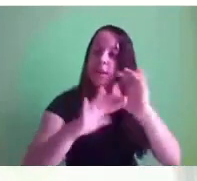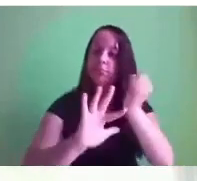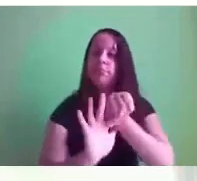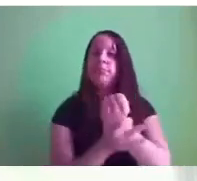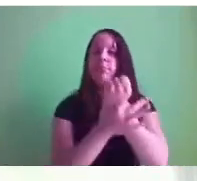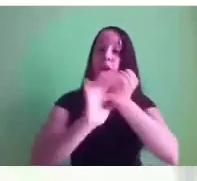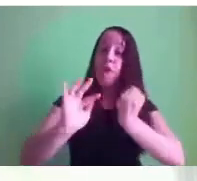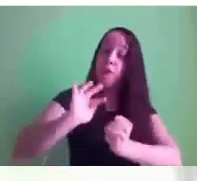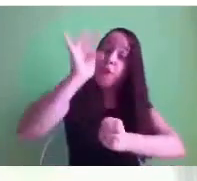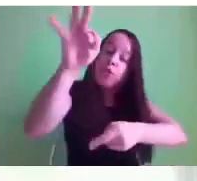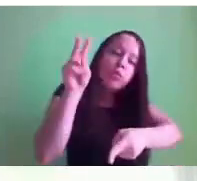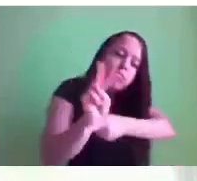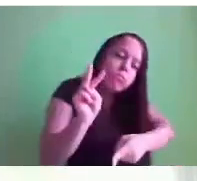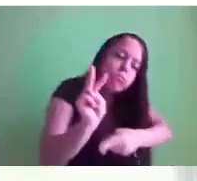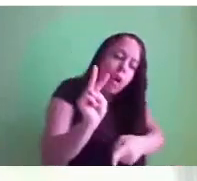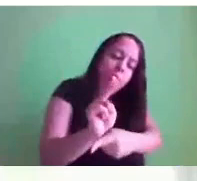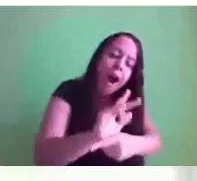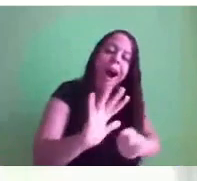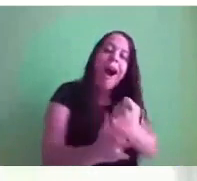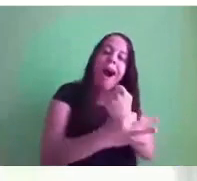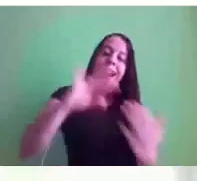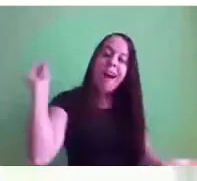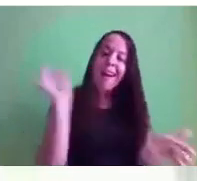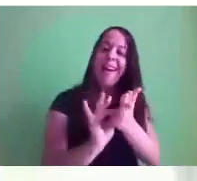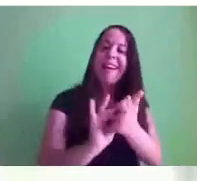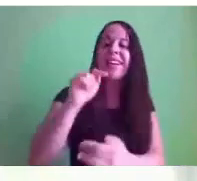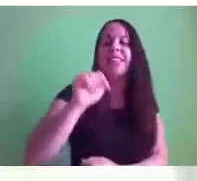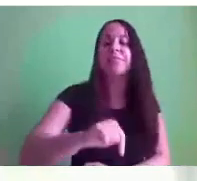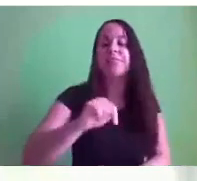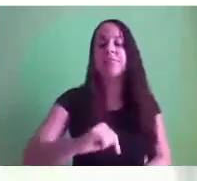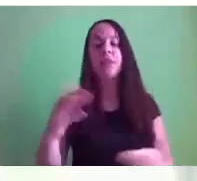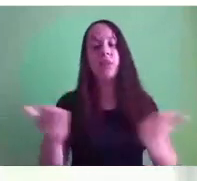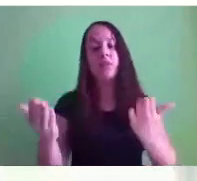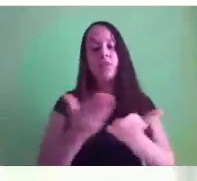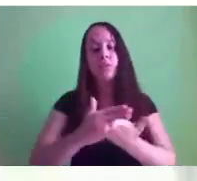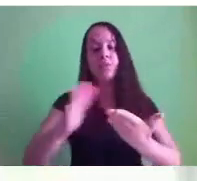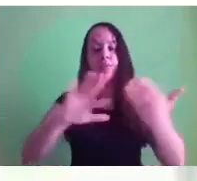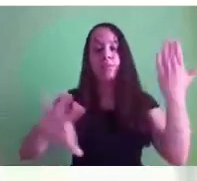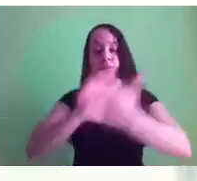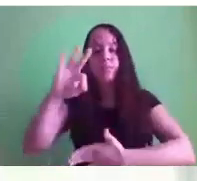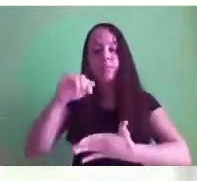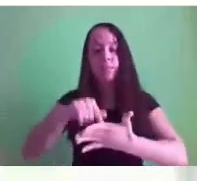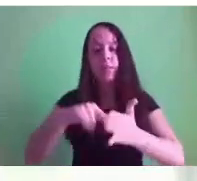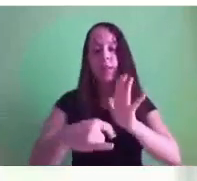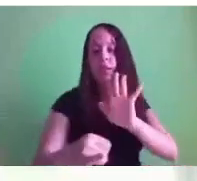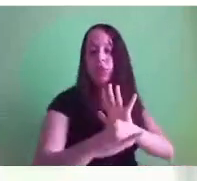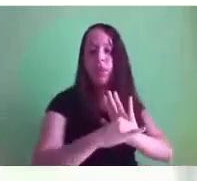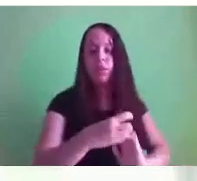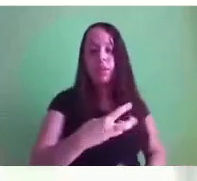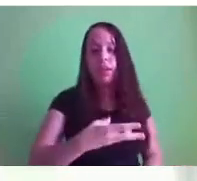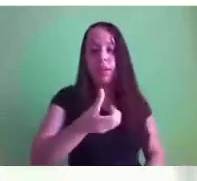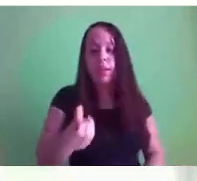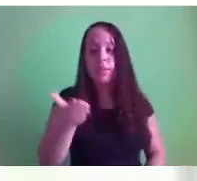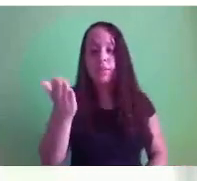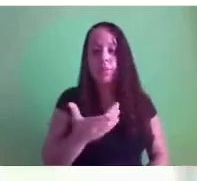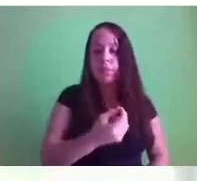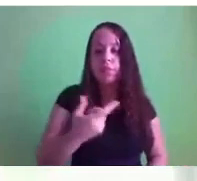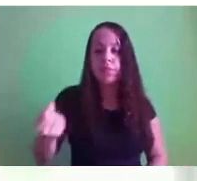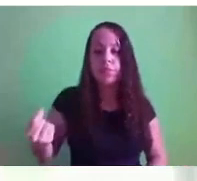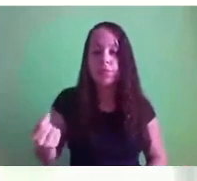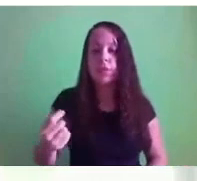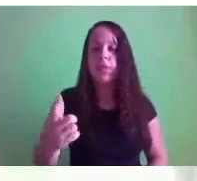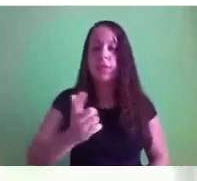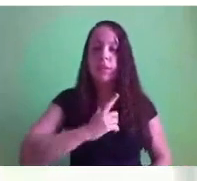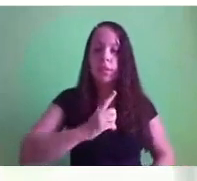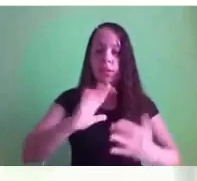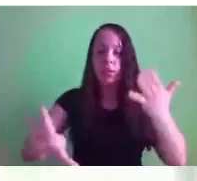início agora ao sorteio digital 36 de 2020. O código que será sorteado, código